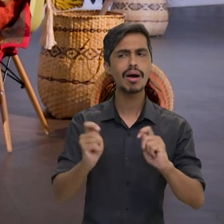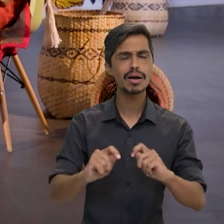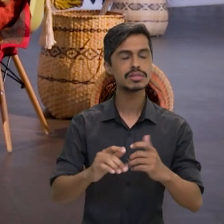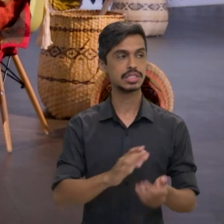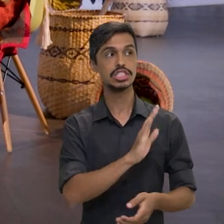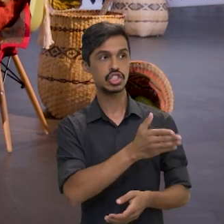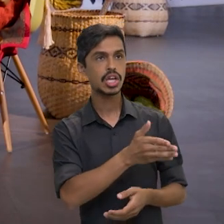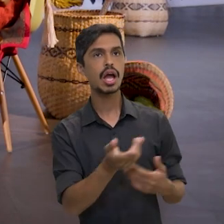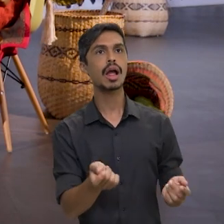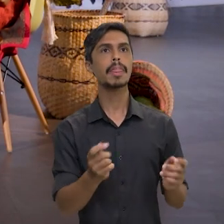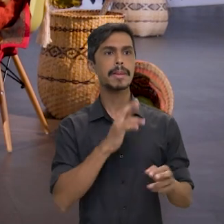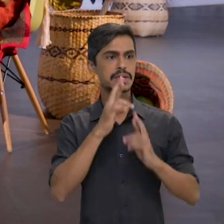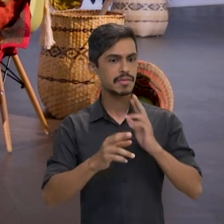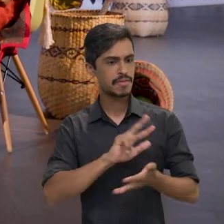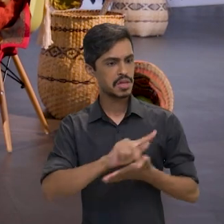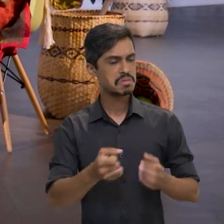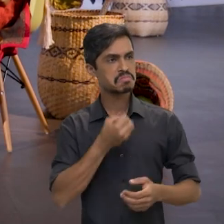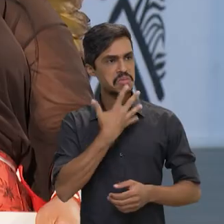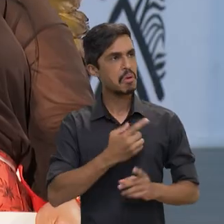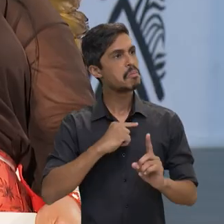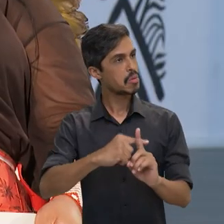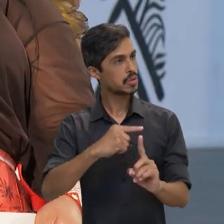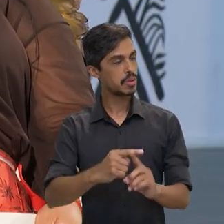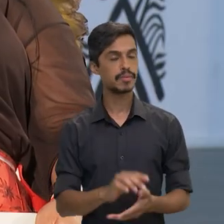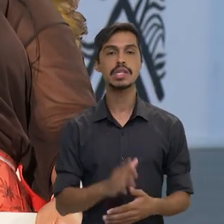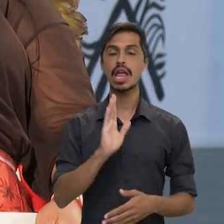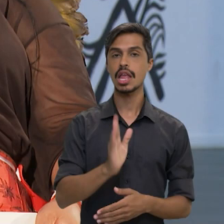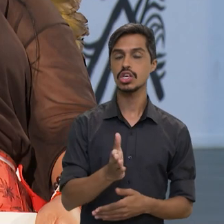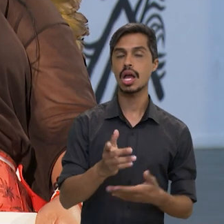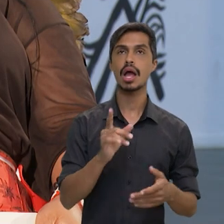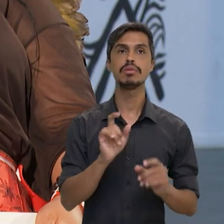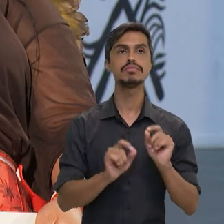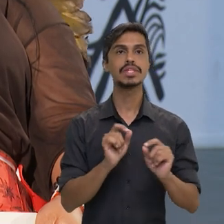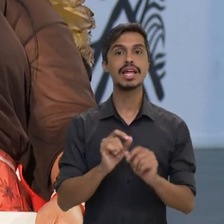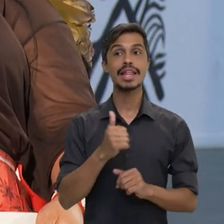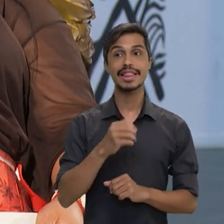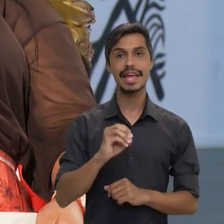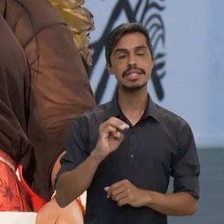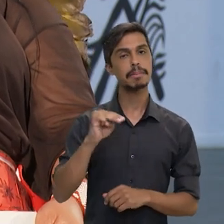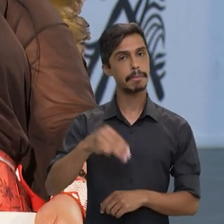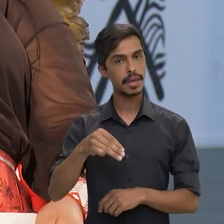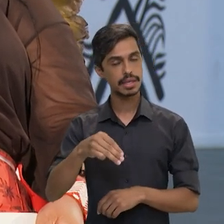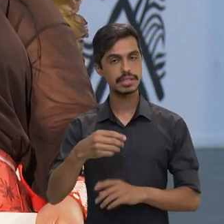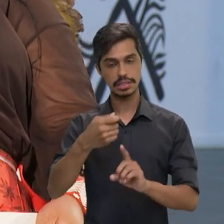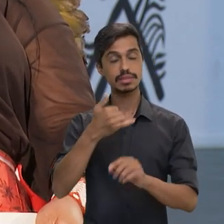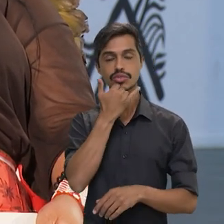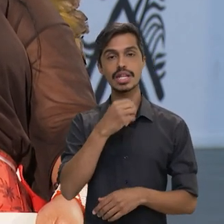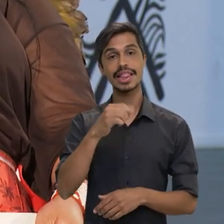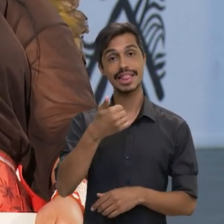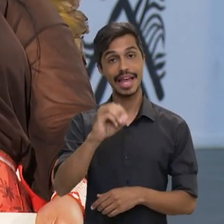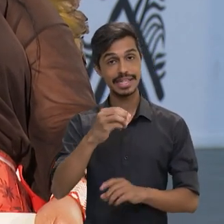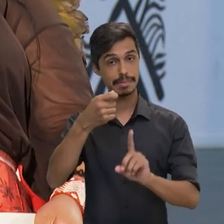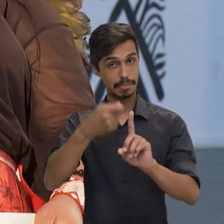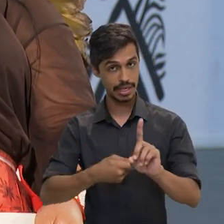Sim, um balanço muito positivo, né? São dez meses, praticamente,